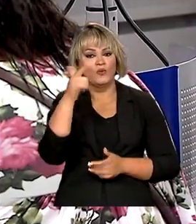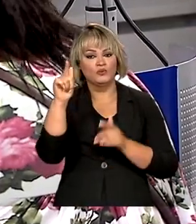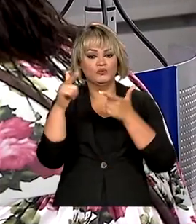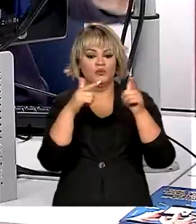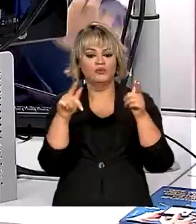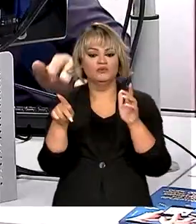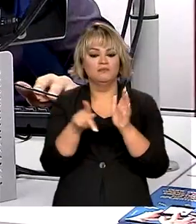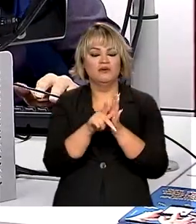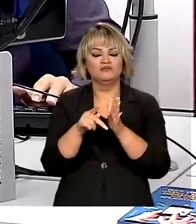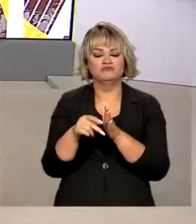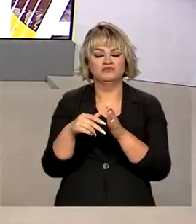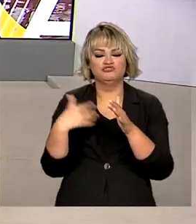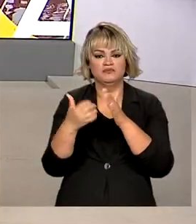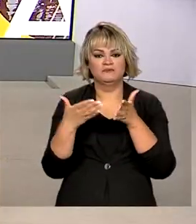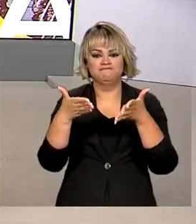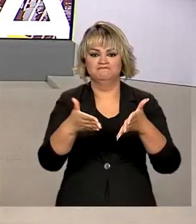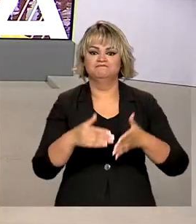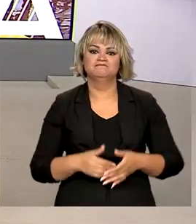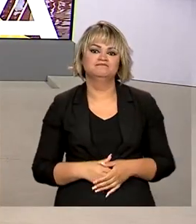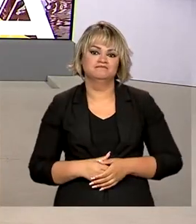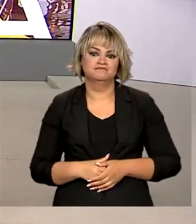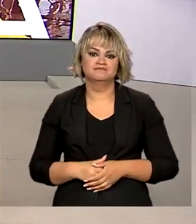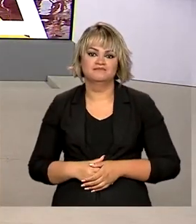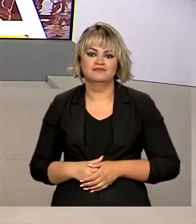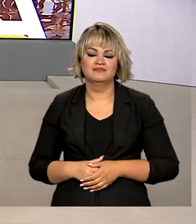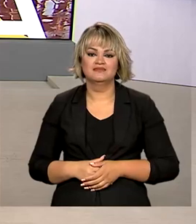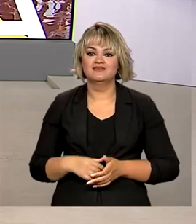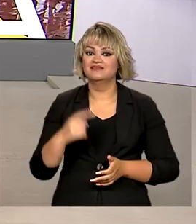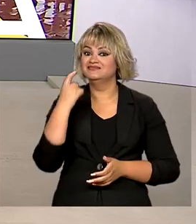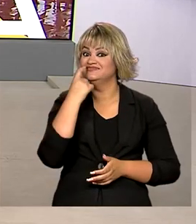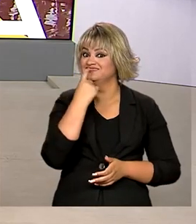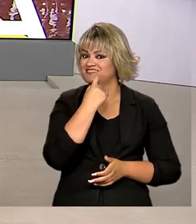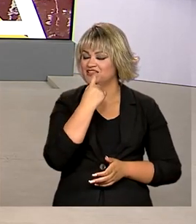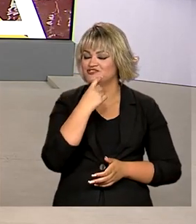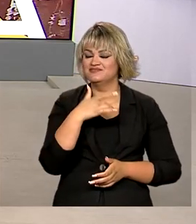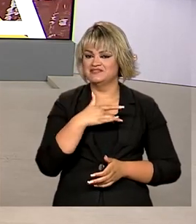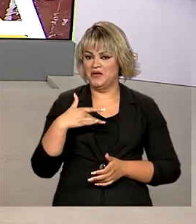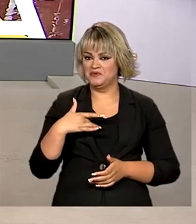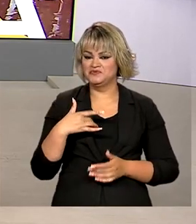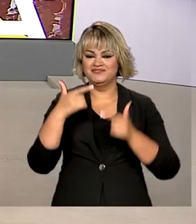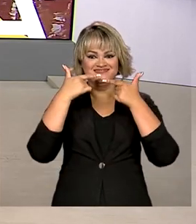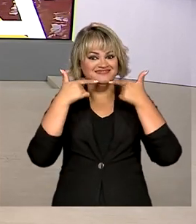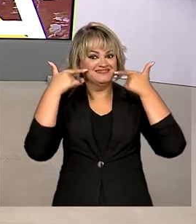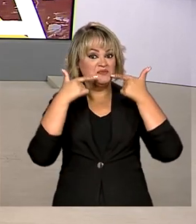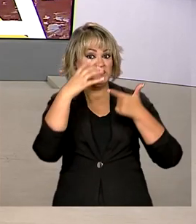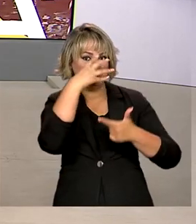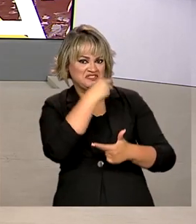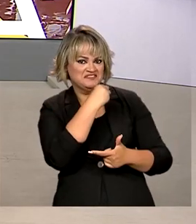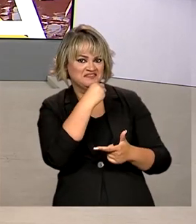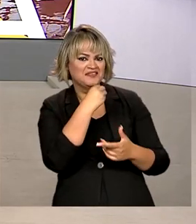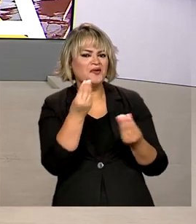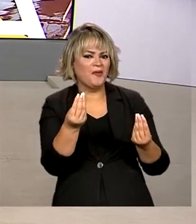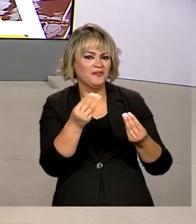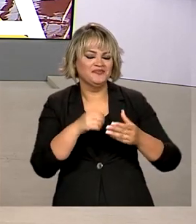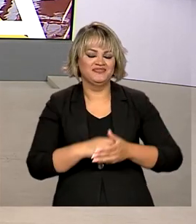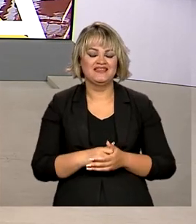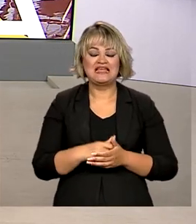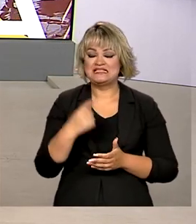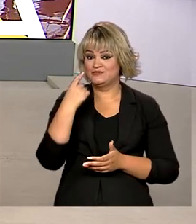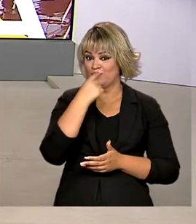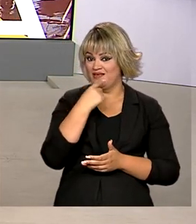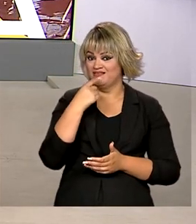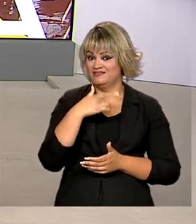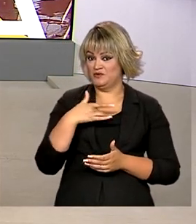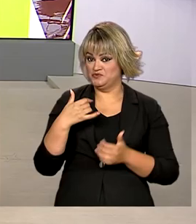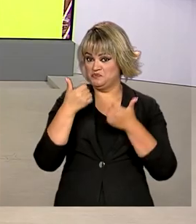instituições participantes. Dentes saudáveis e um sorriso mais bonito. Com a saúde bucal em dia,